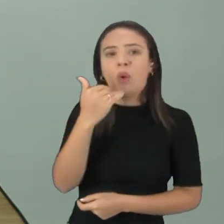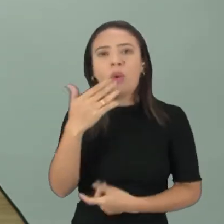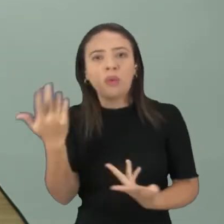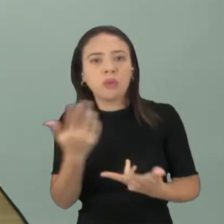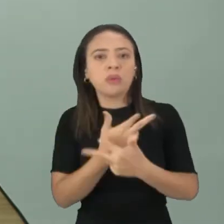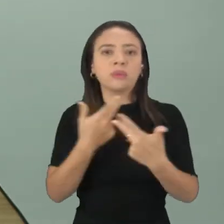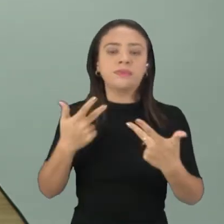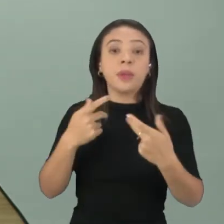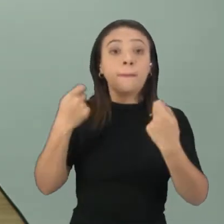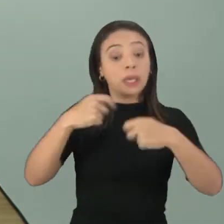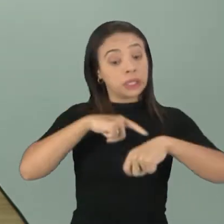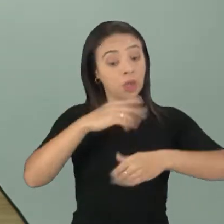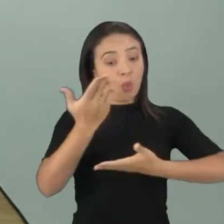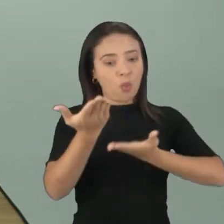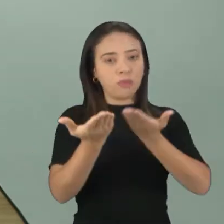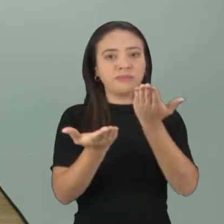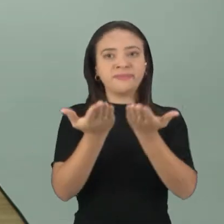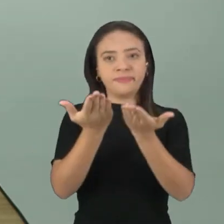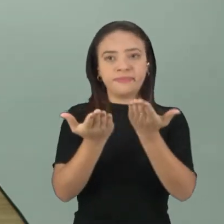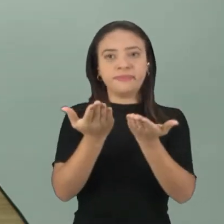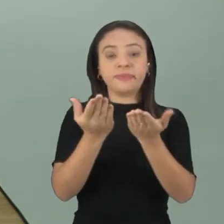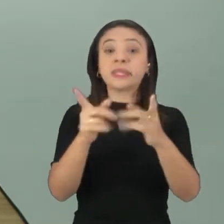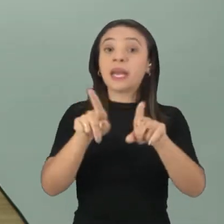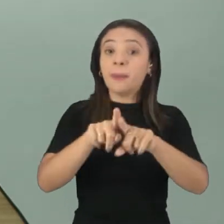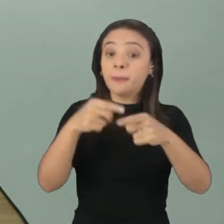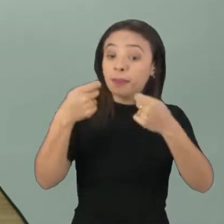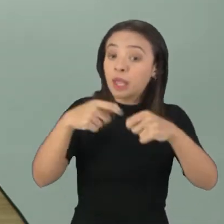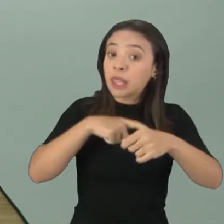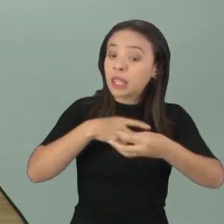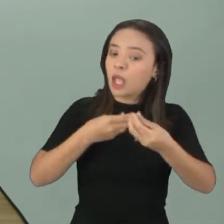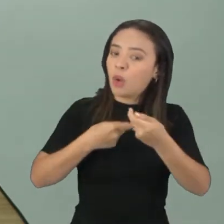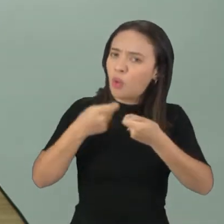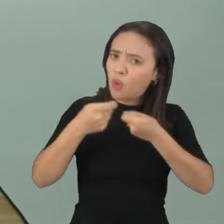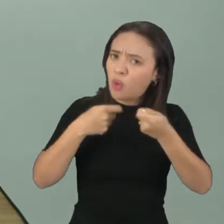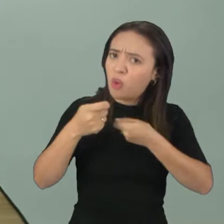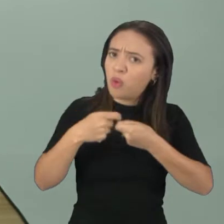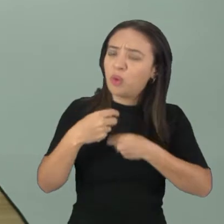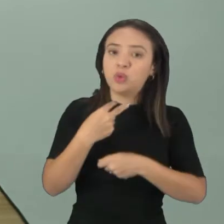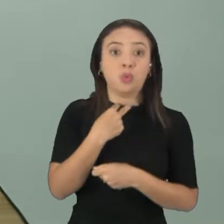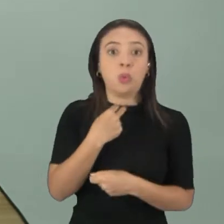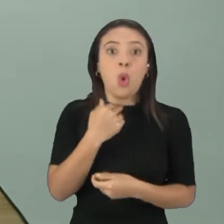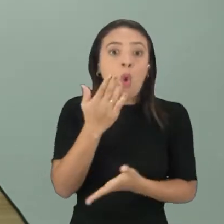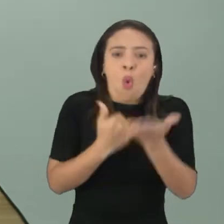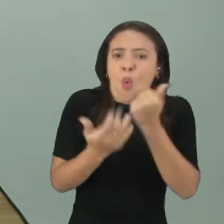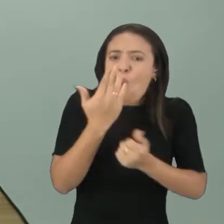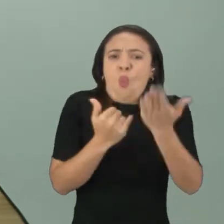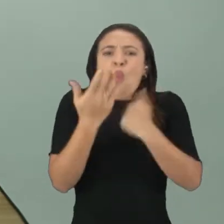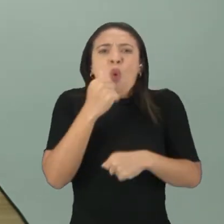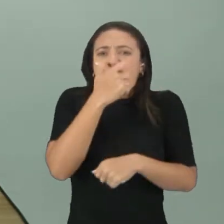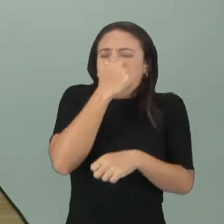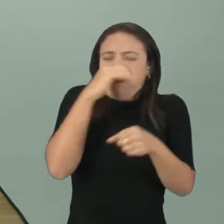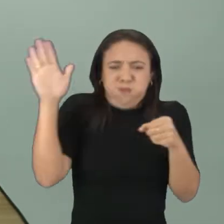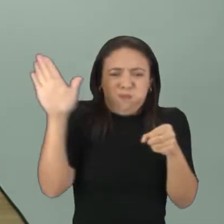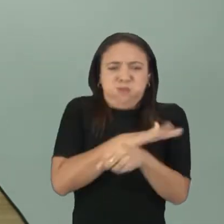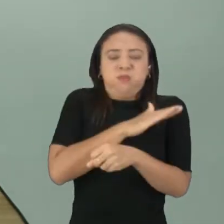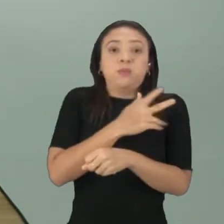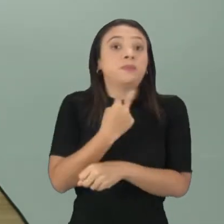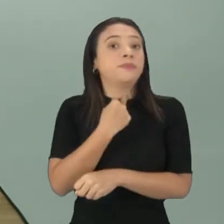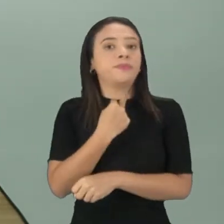equilibrar um pouco de tudo. E a moderação, não podemos comer em exagero, porque